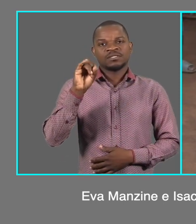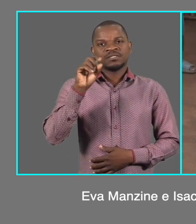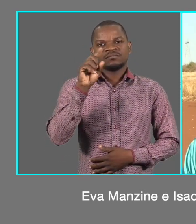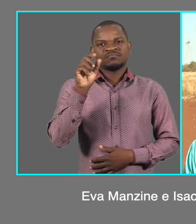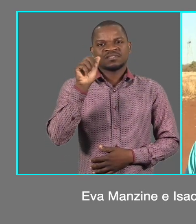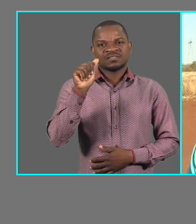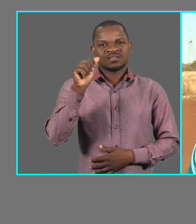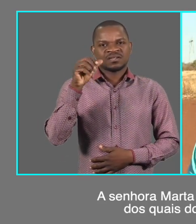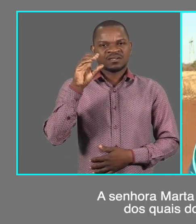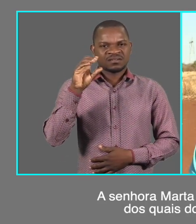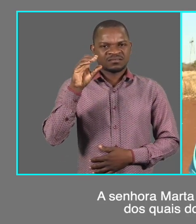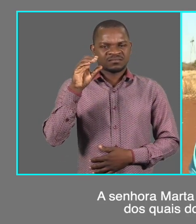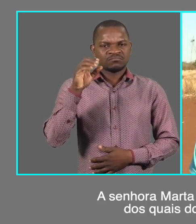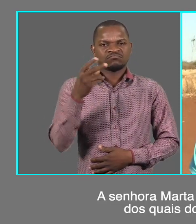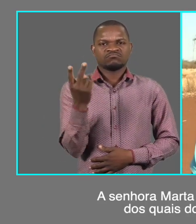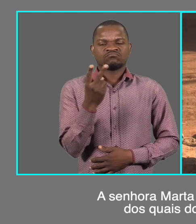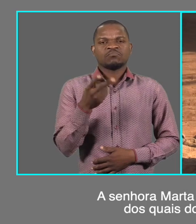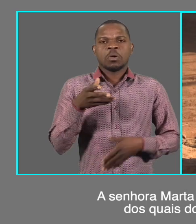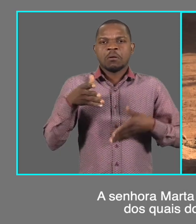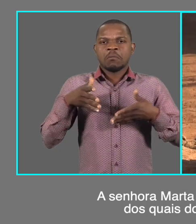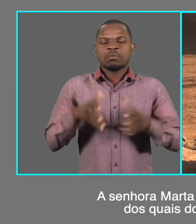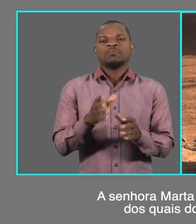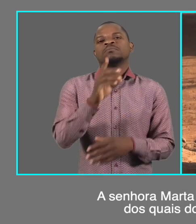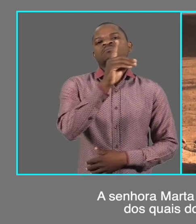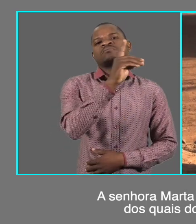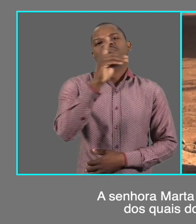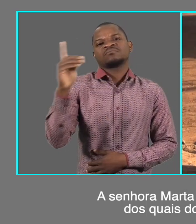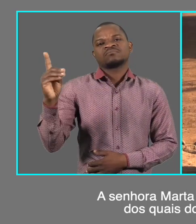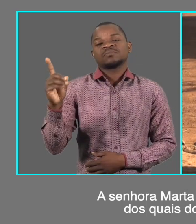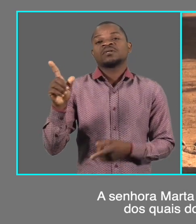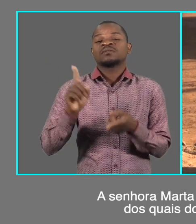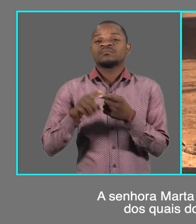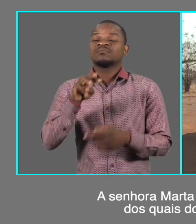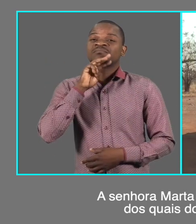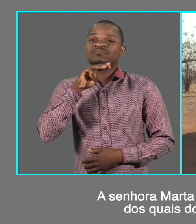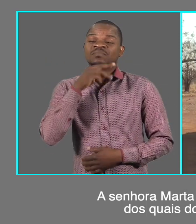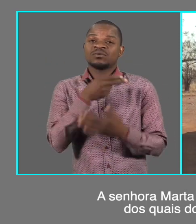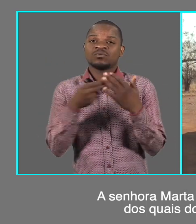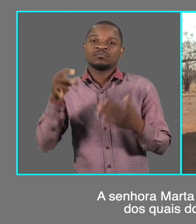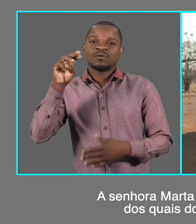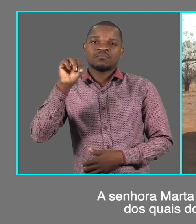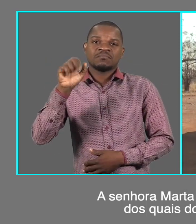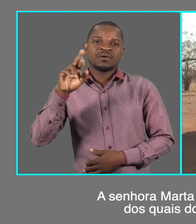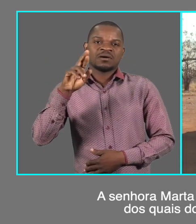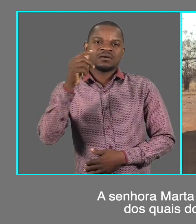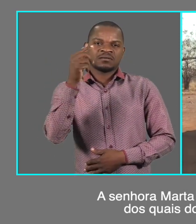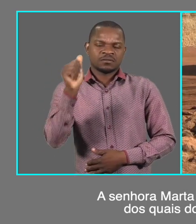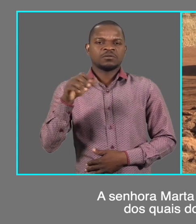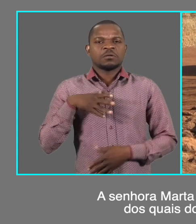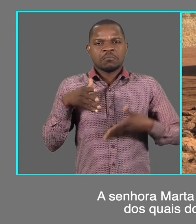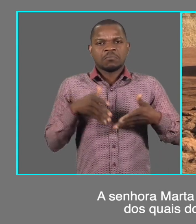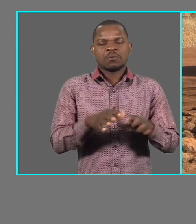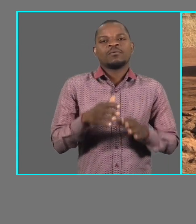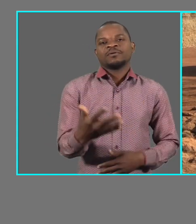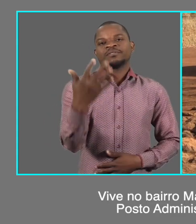deficiência. A senhora Marta Costa, sua mãe, tem cinco filhos, dos quais dois têm